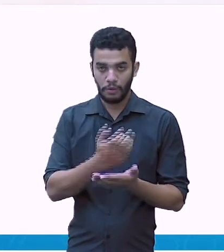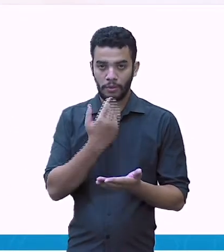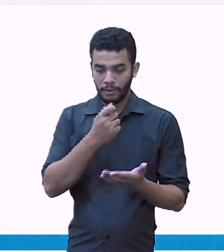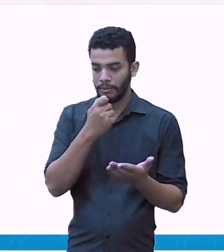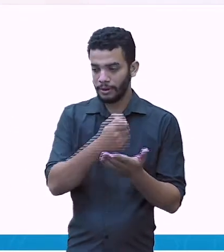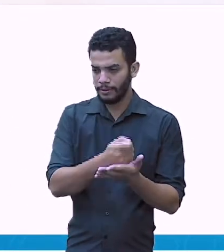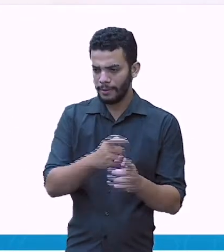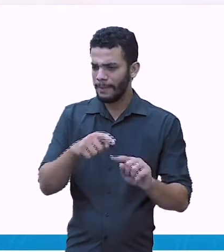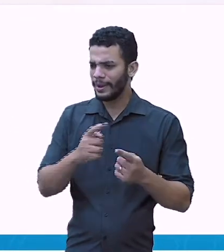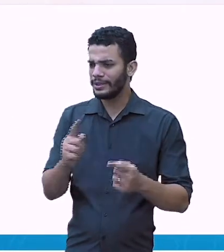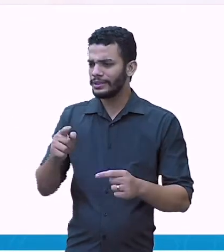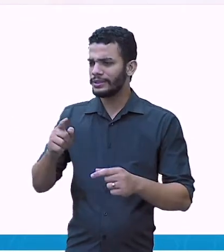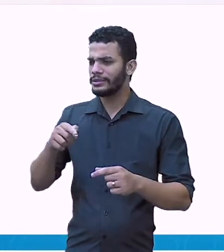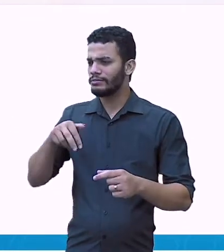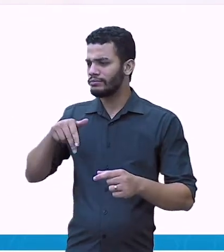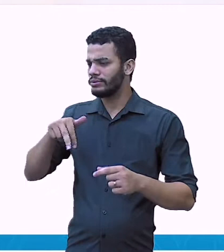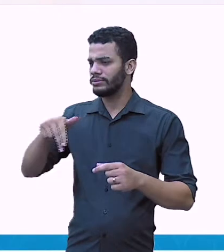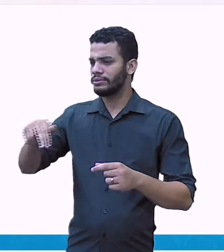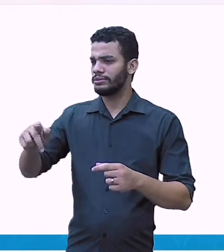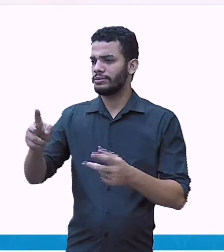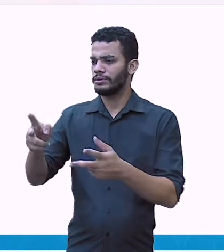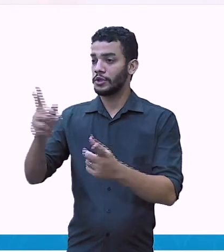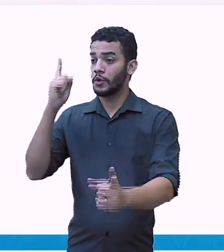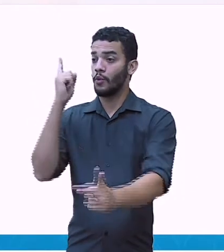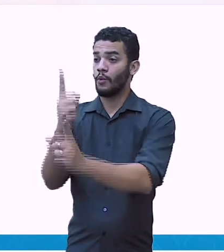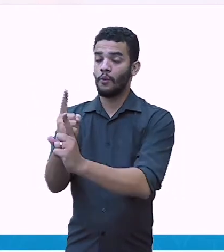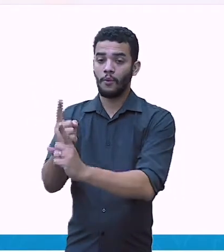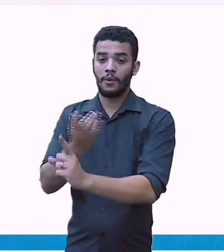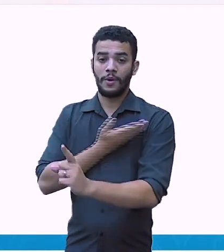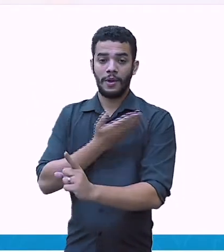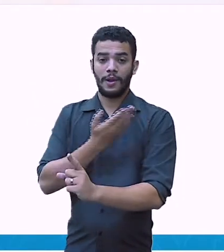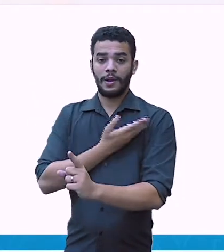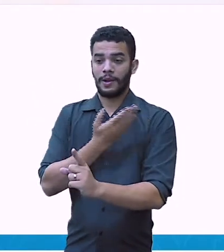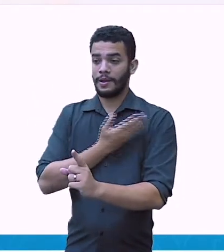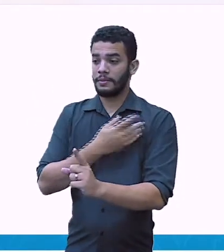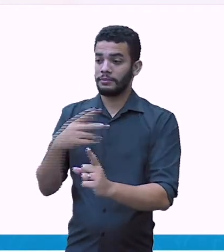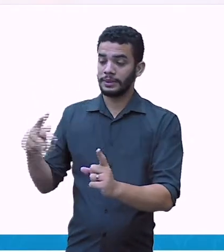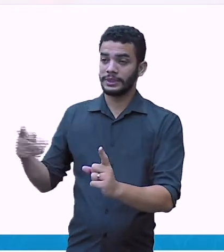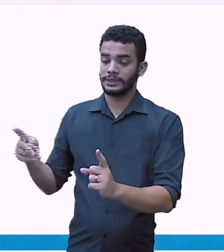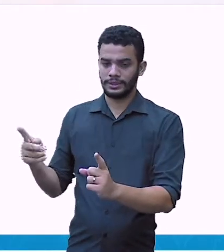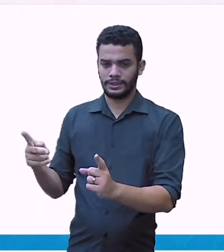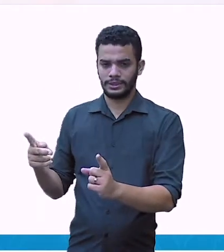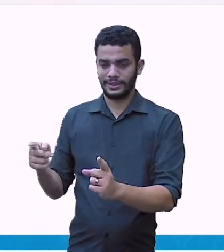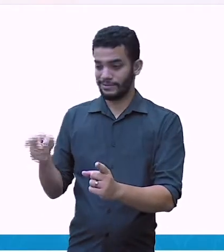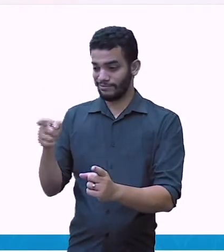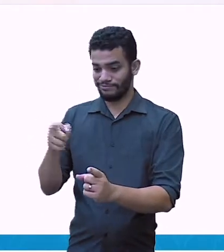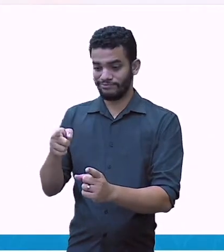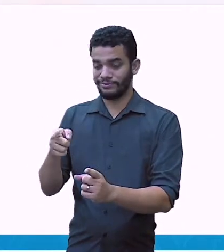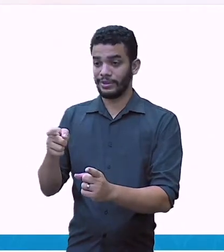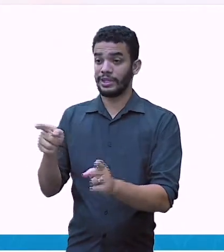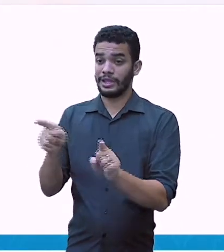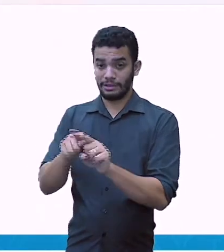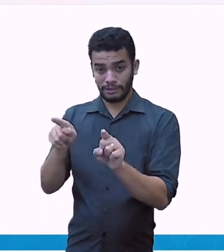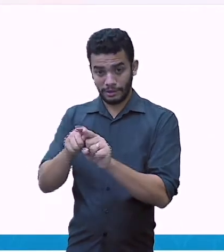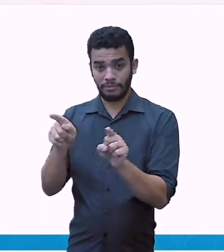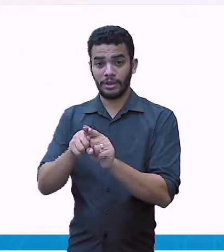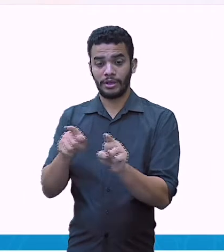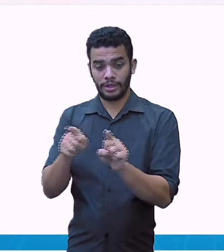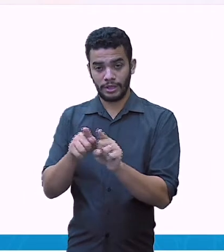Ana. Daniel também observou que ela havia comprado algumas delícias na lanchonete.